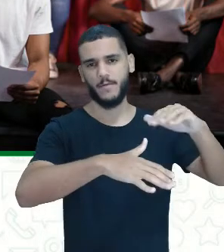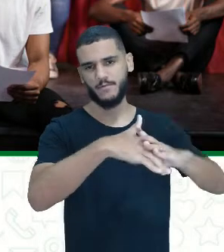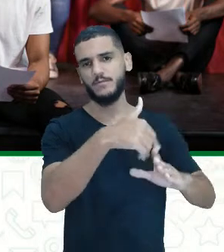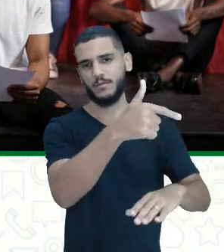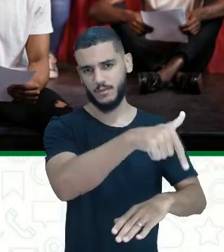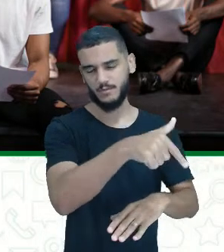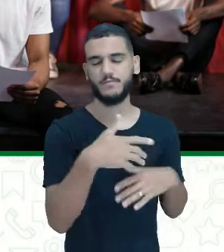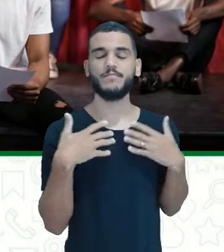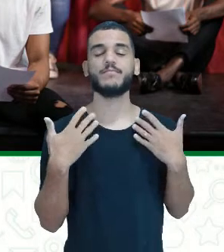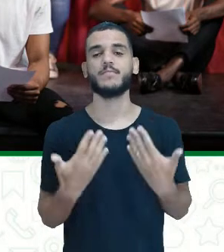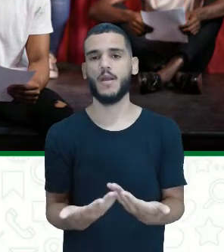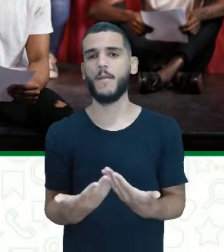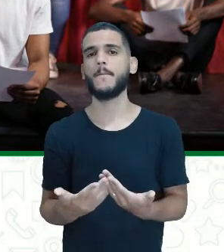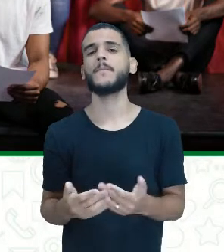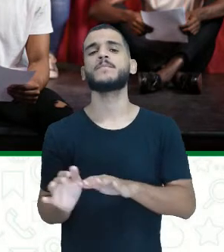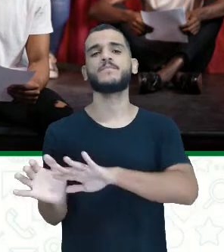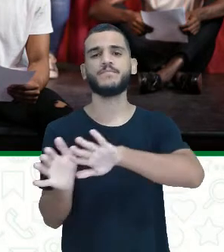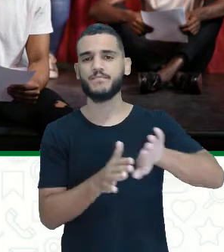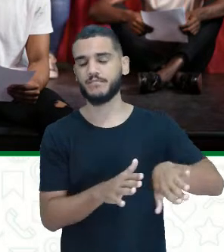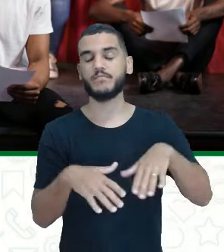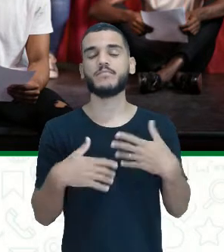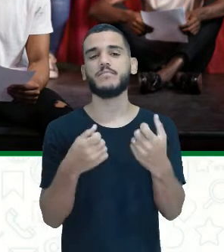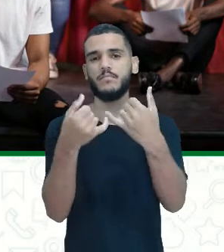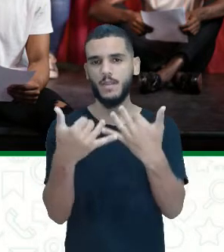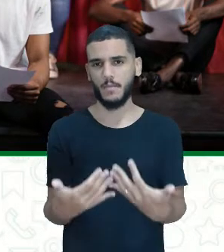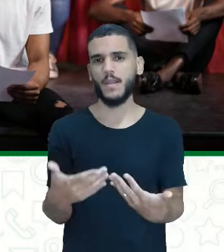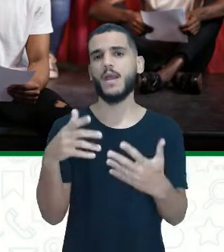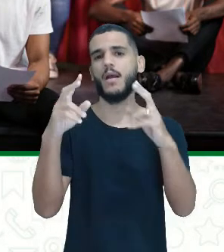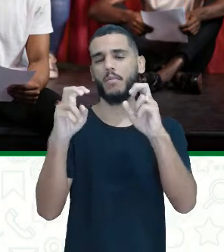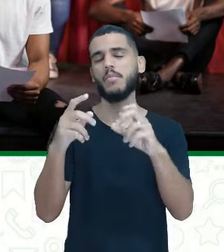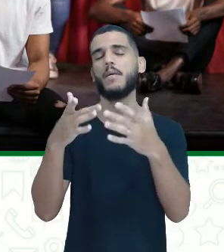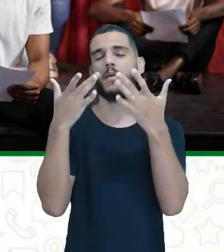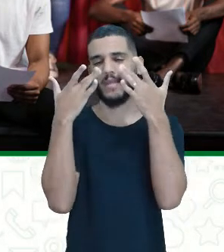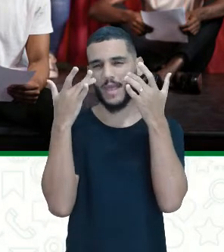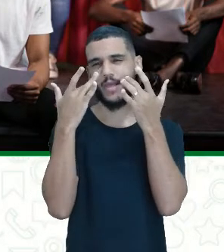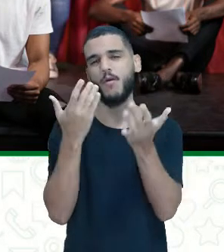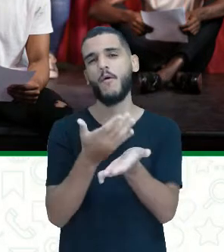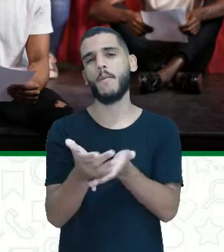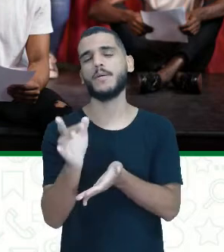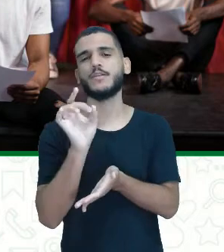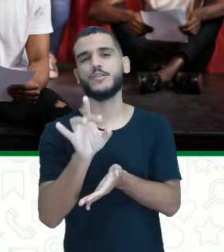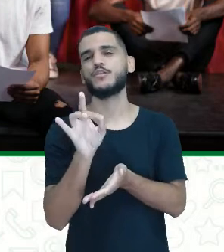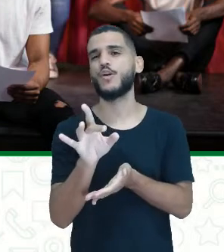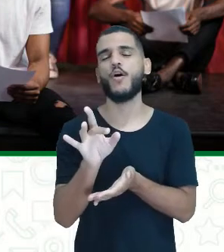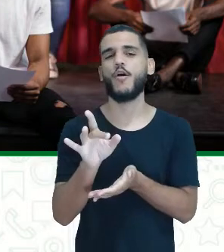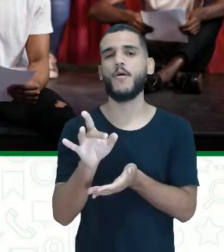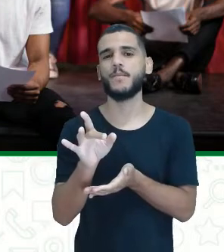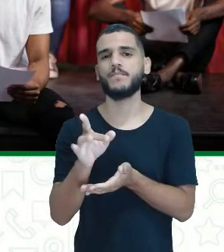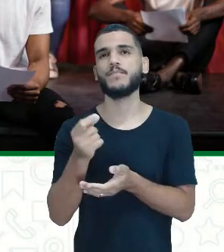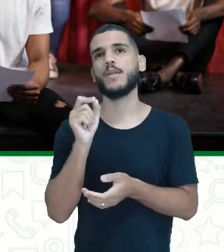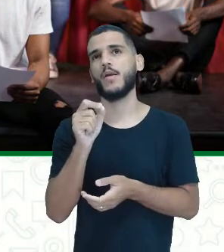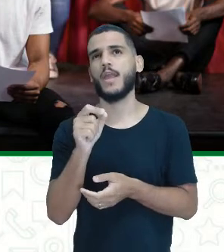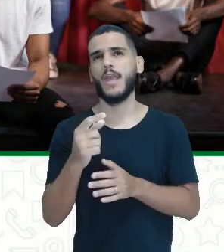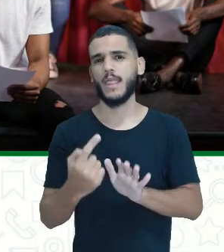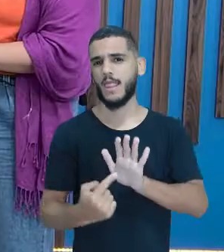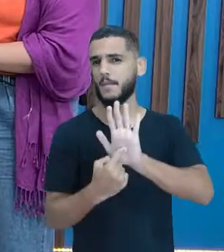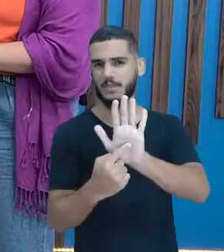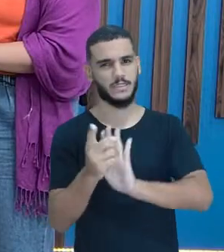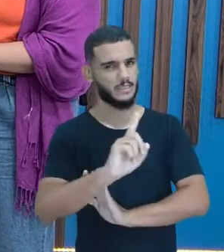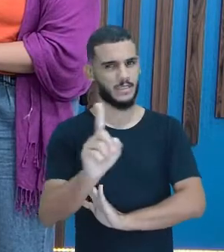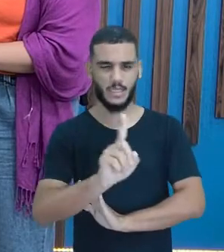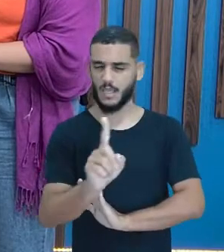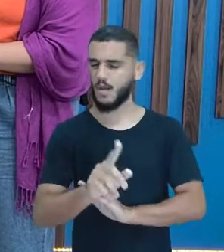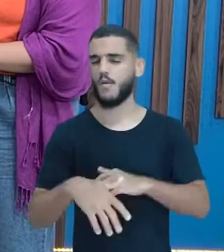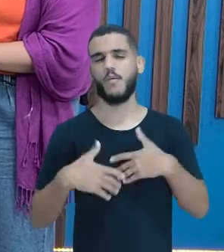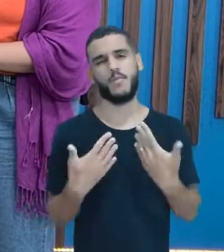pode dizer que o fazer teatral, ele não começa nem termina na peça em si, na apresentação